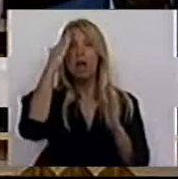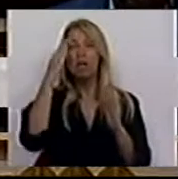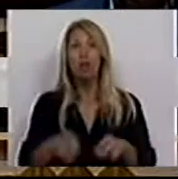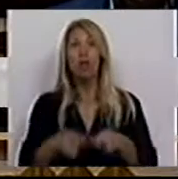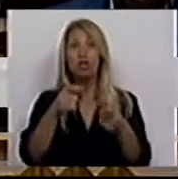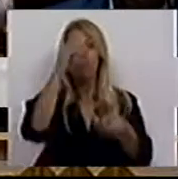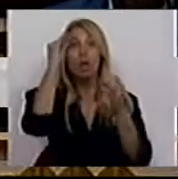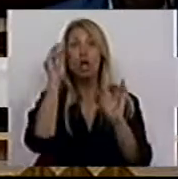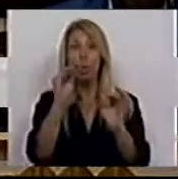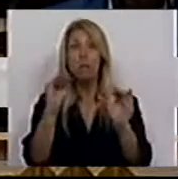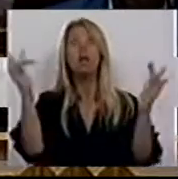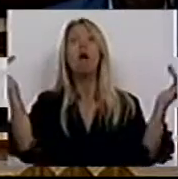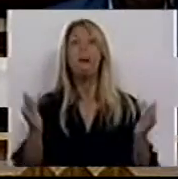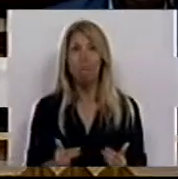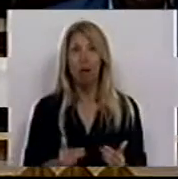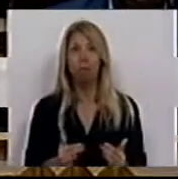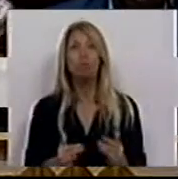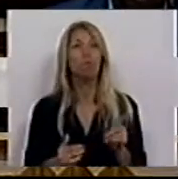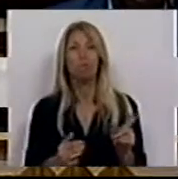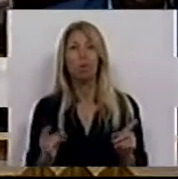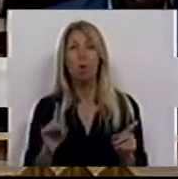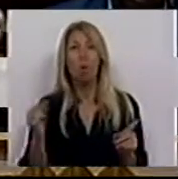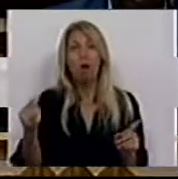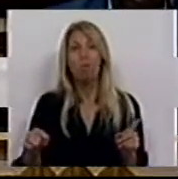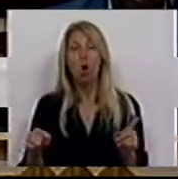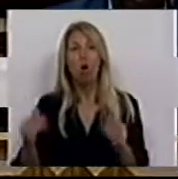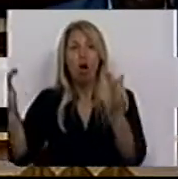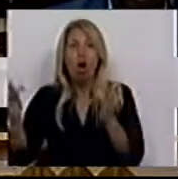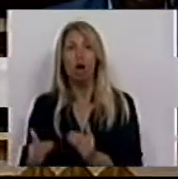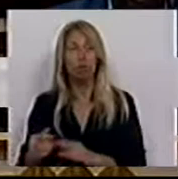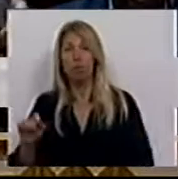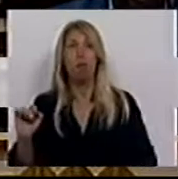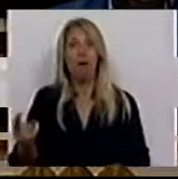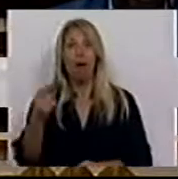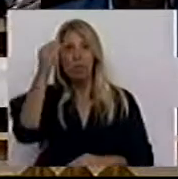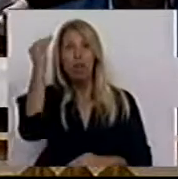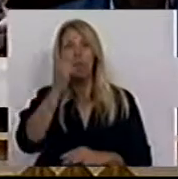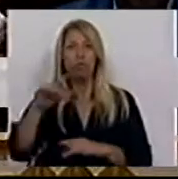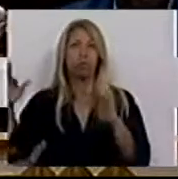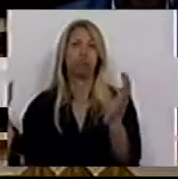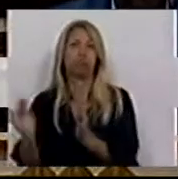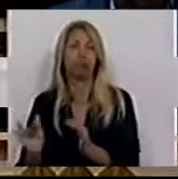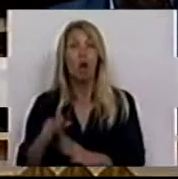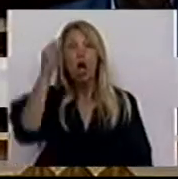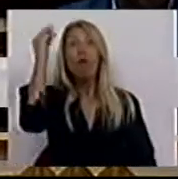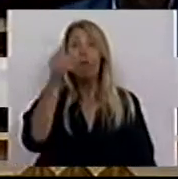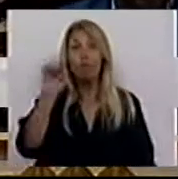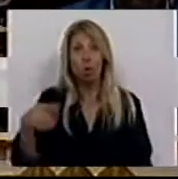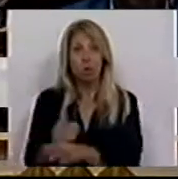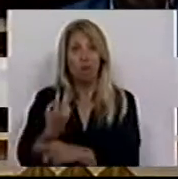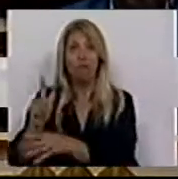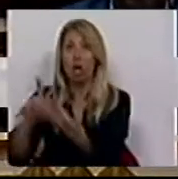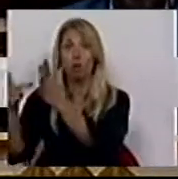tem sido não só uma redução acelerada do número de profissionais, dos docentes, mas de vários técnicos da educação,